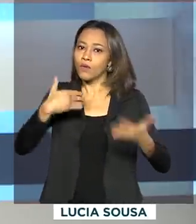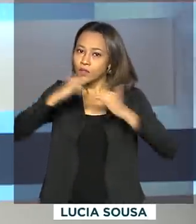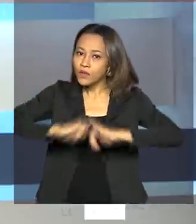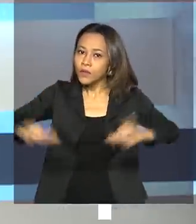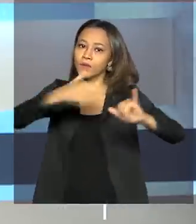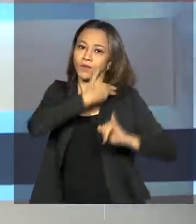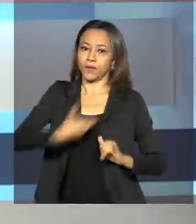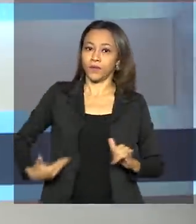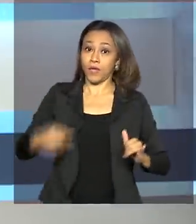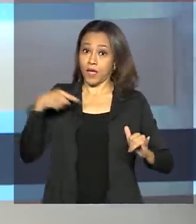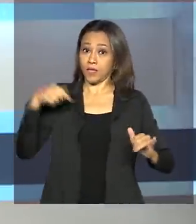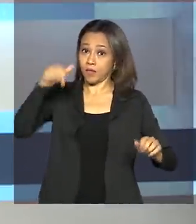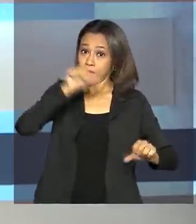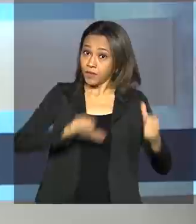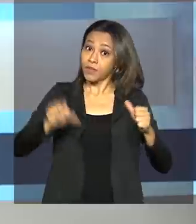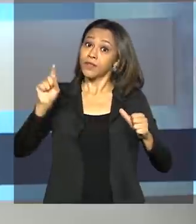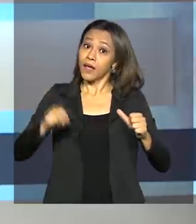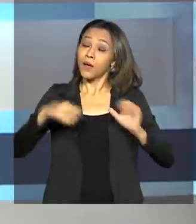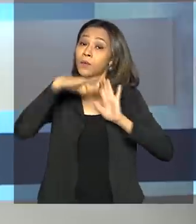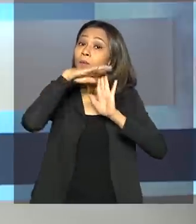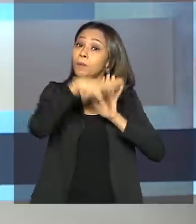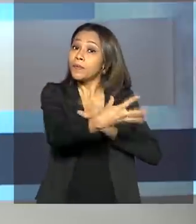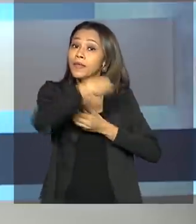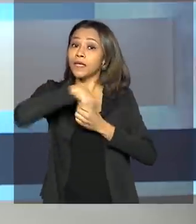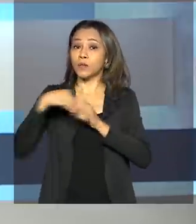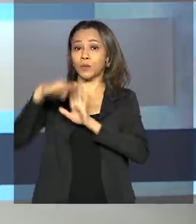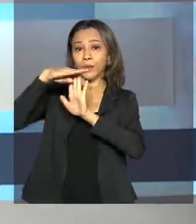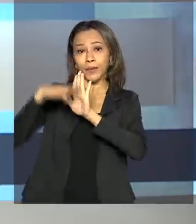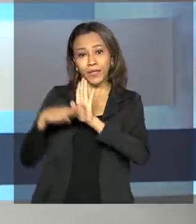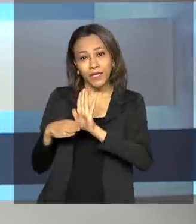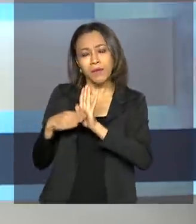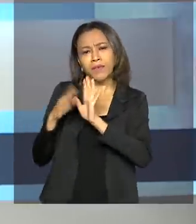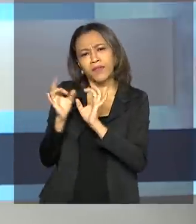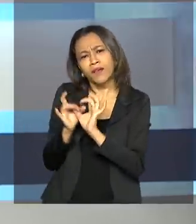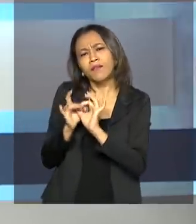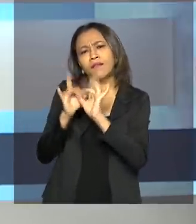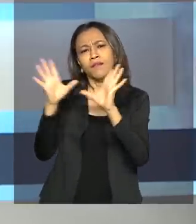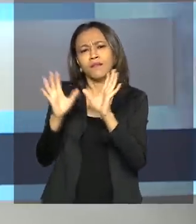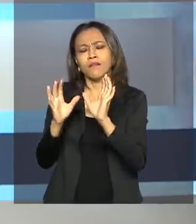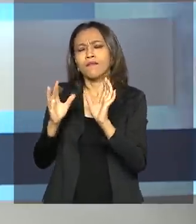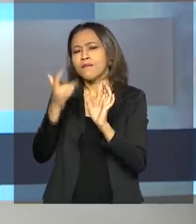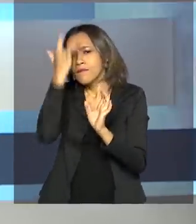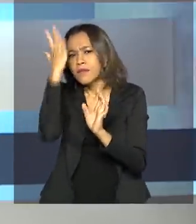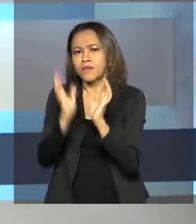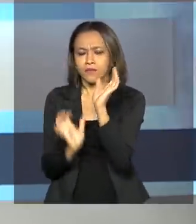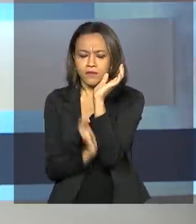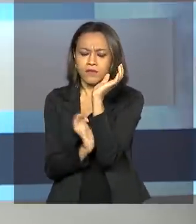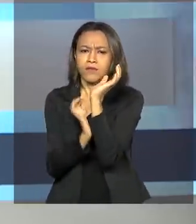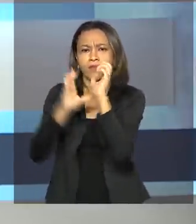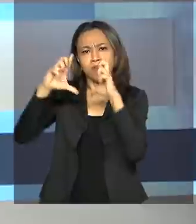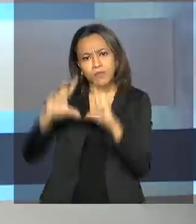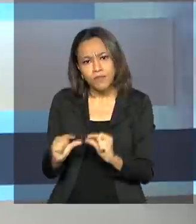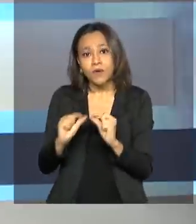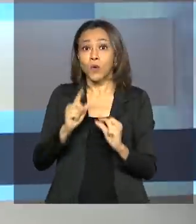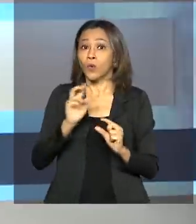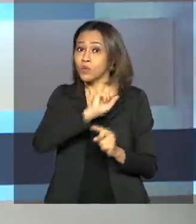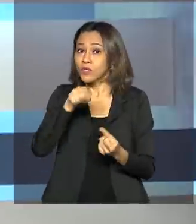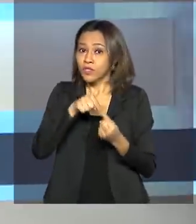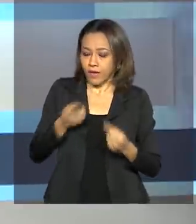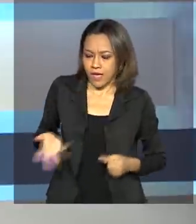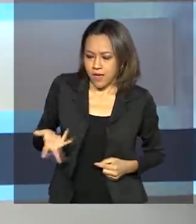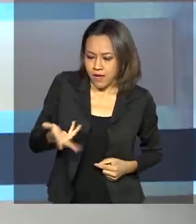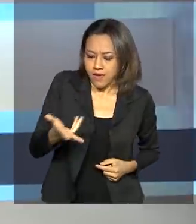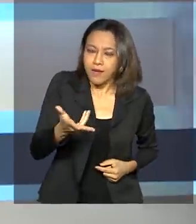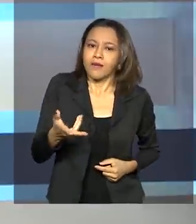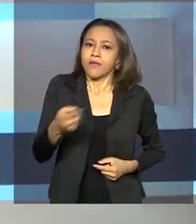faz parte do programa Descomplica Trabalhista, torna mais fácil o preenchimento do formulário. A intenção é dar agilidade e segurança